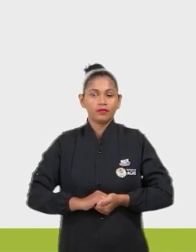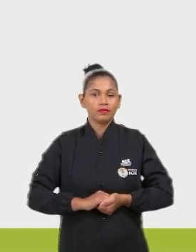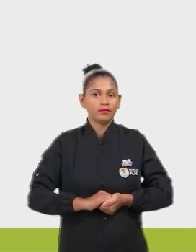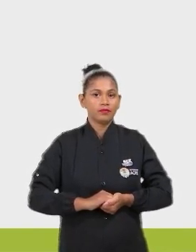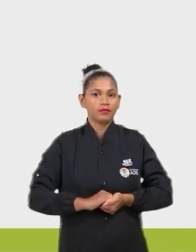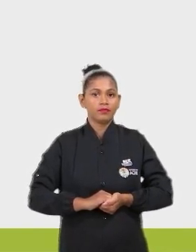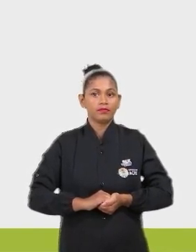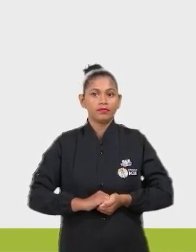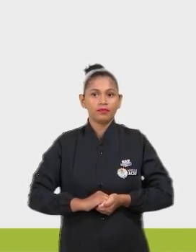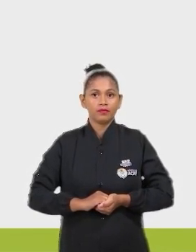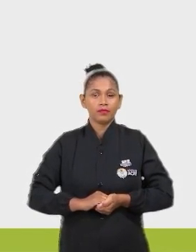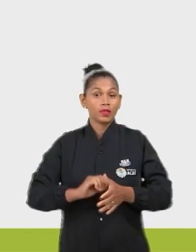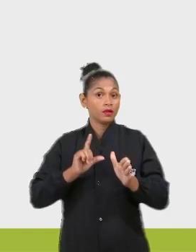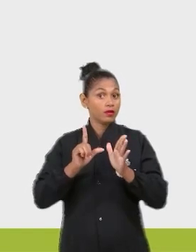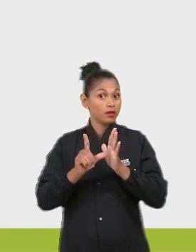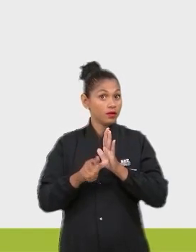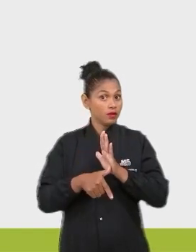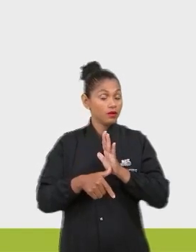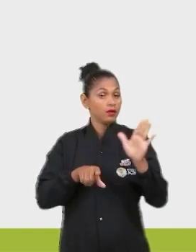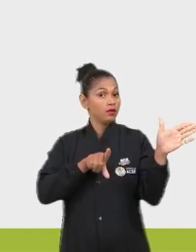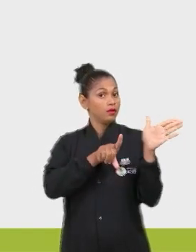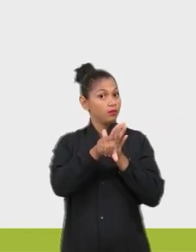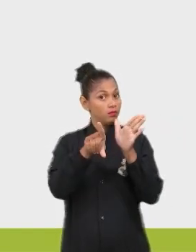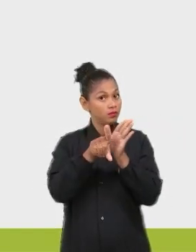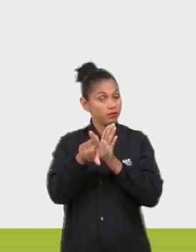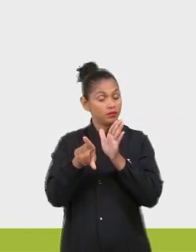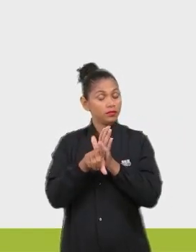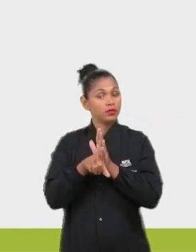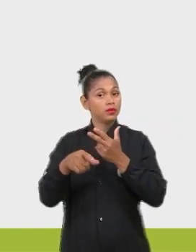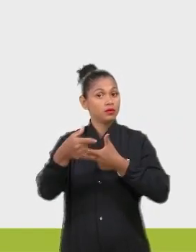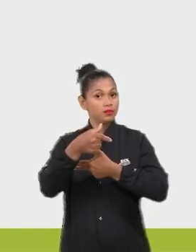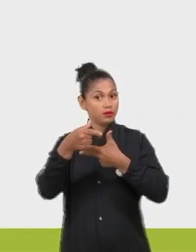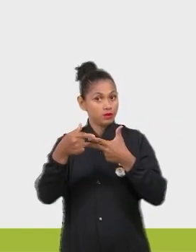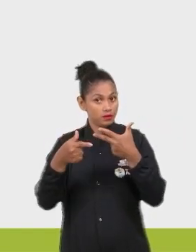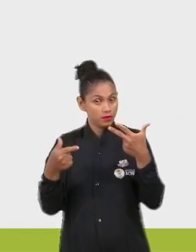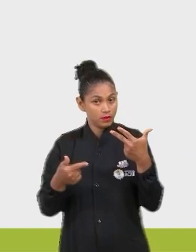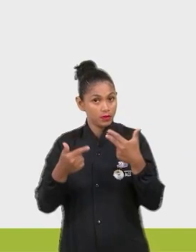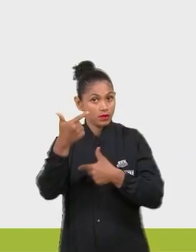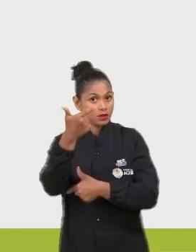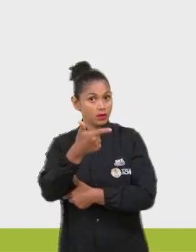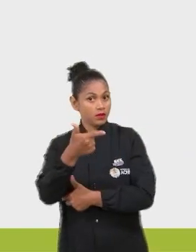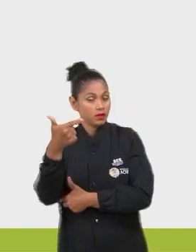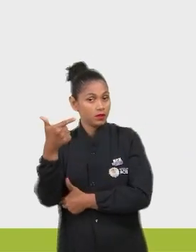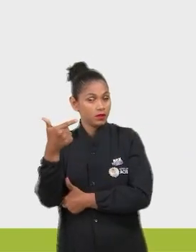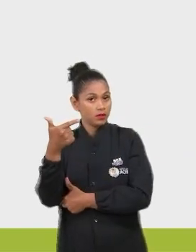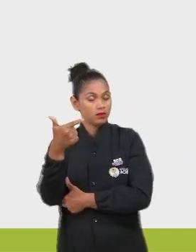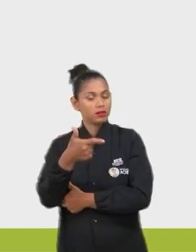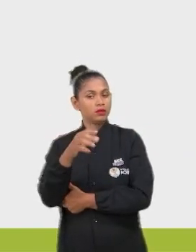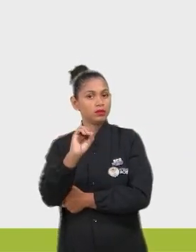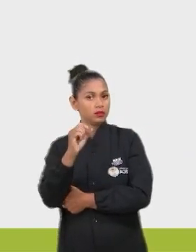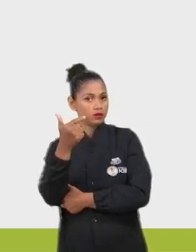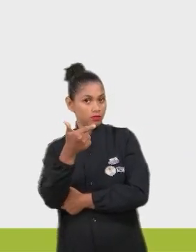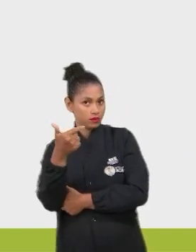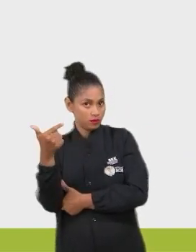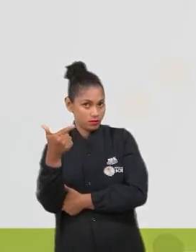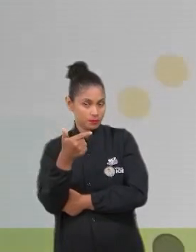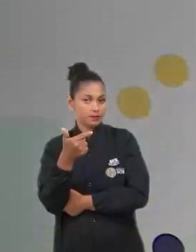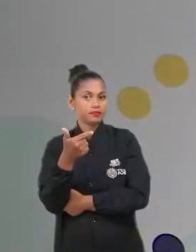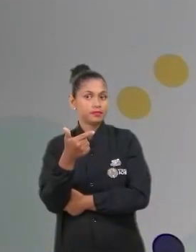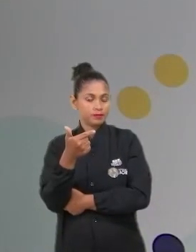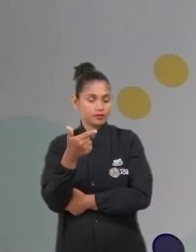Essa próxima questão é uma questão do Enem. Enem 2022. Lembrem que eu estou tirando questões